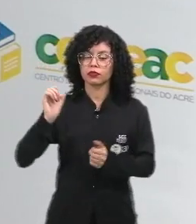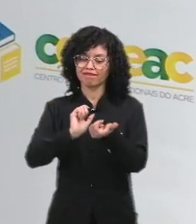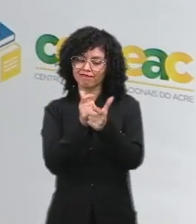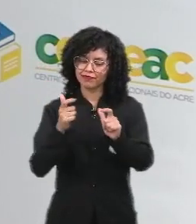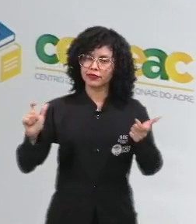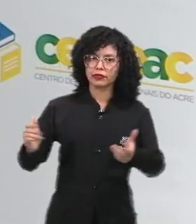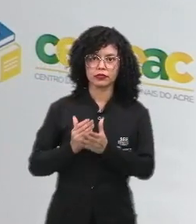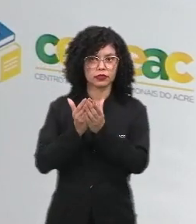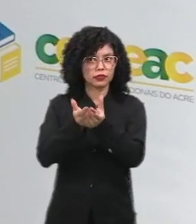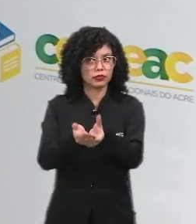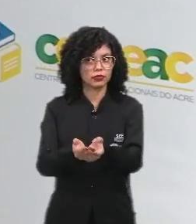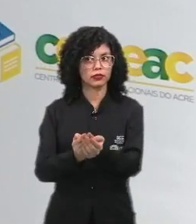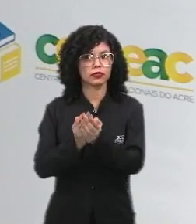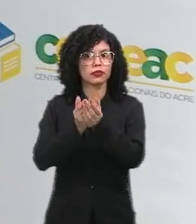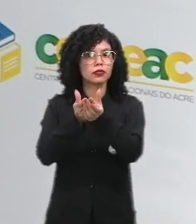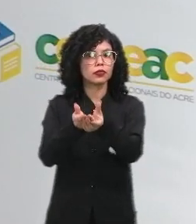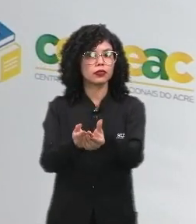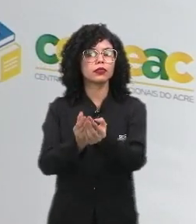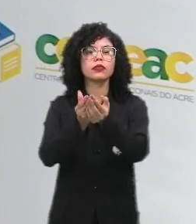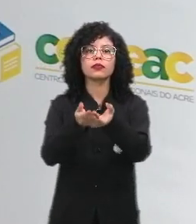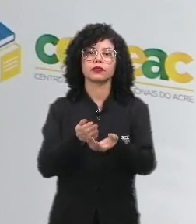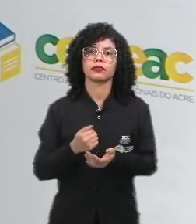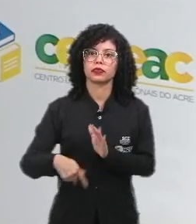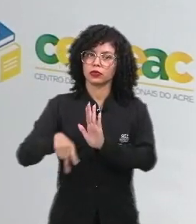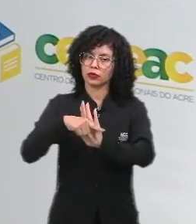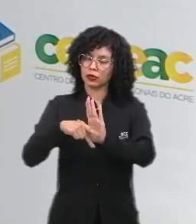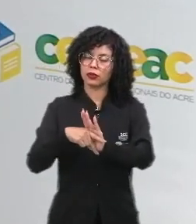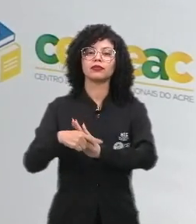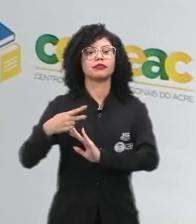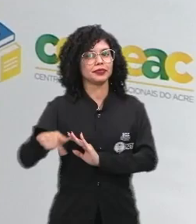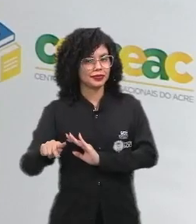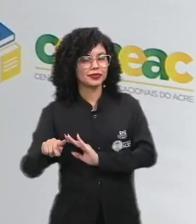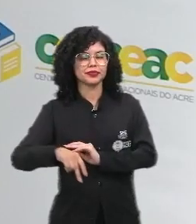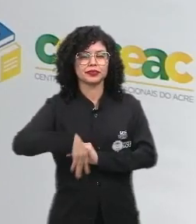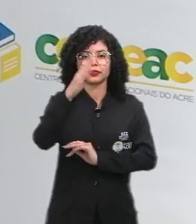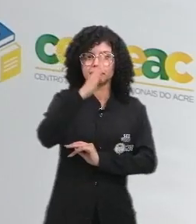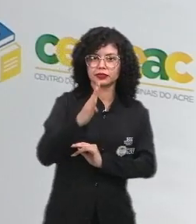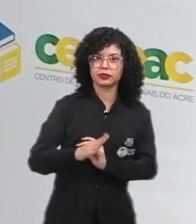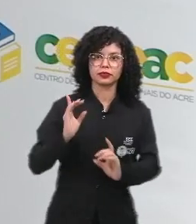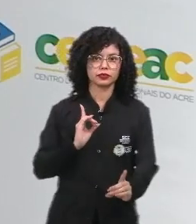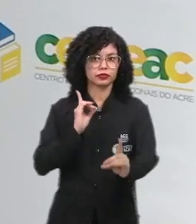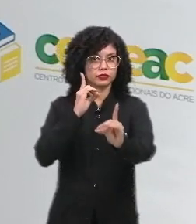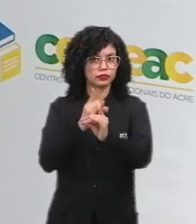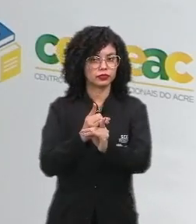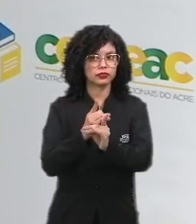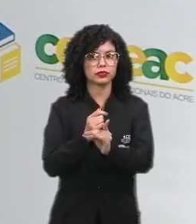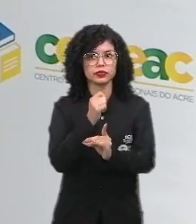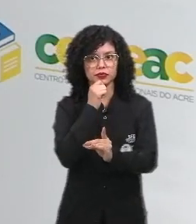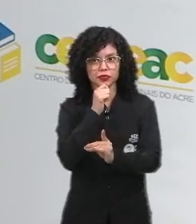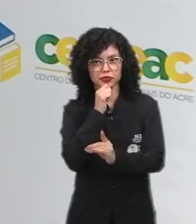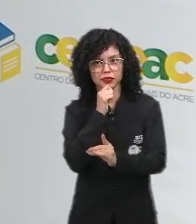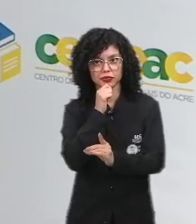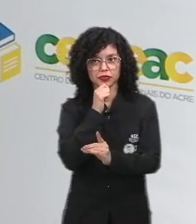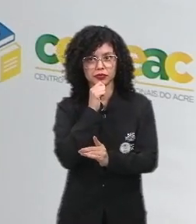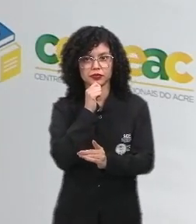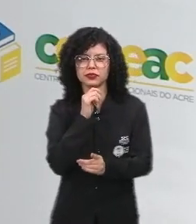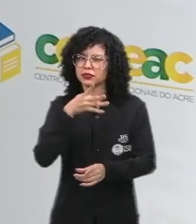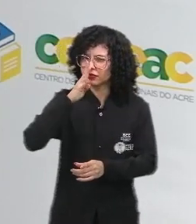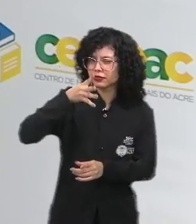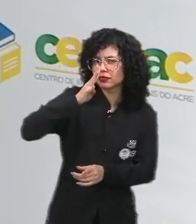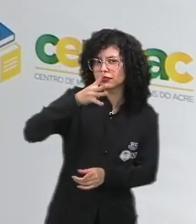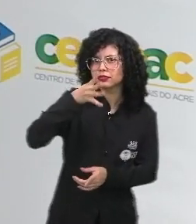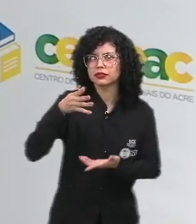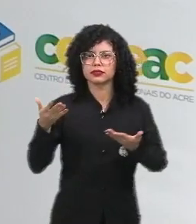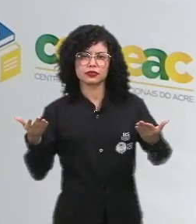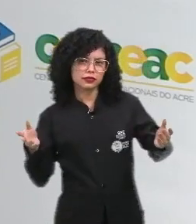grandes navegações e é justamente em virtude delas que o Brasil é encontrado, apesar de que nós temos uma certa crítica